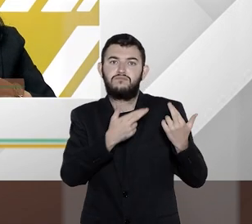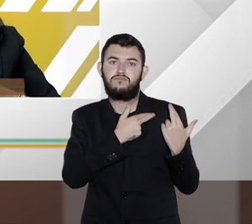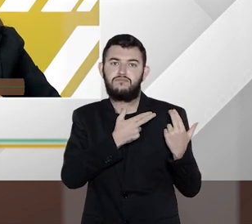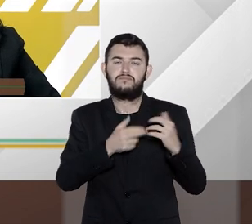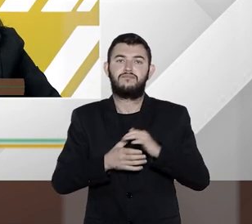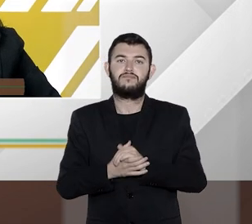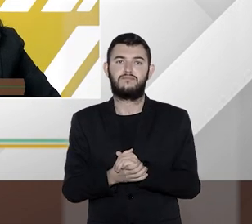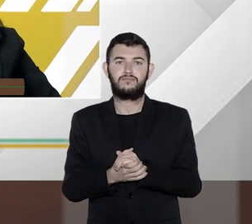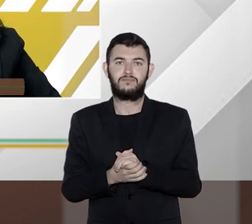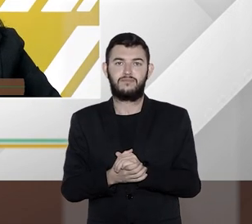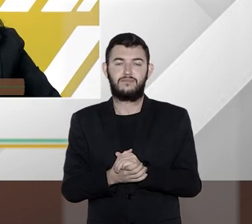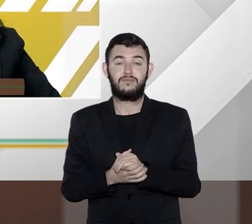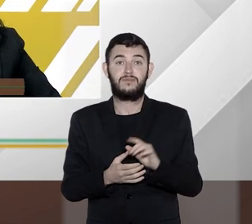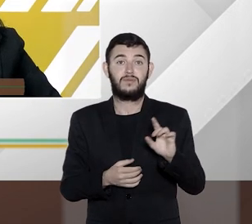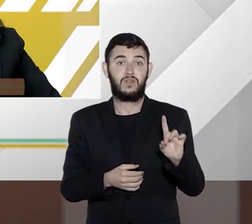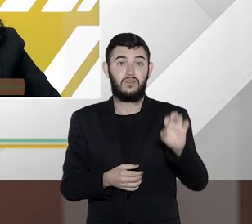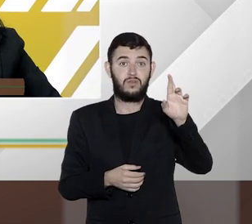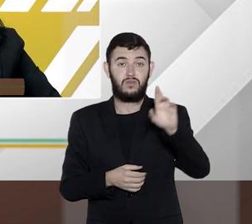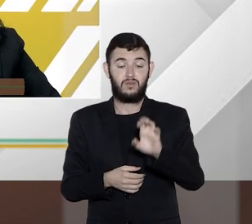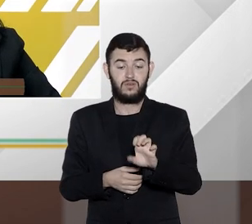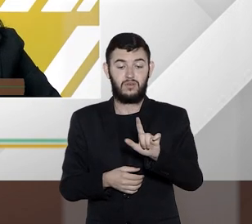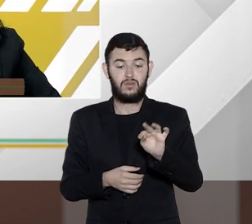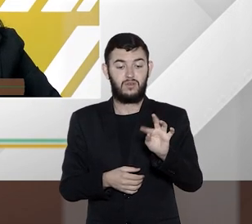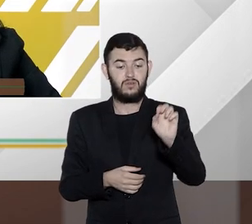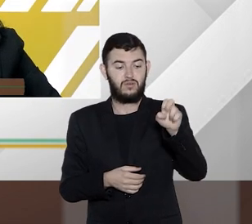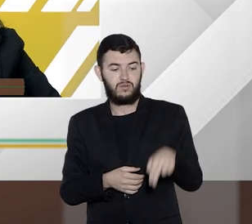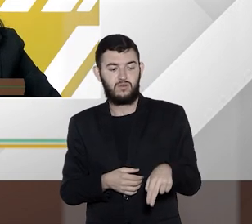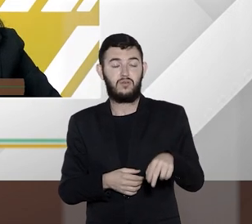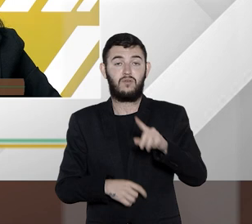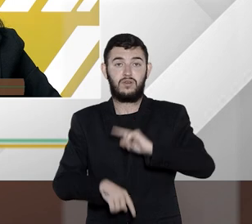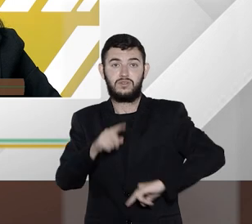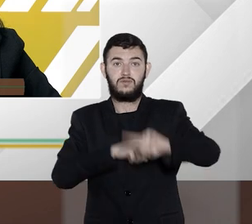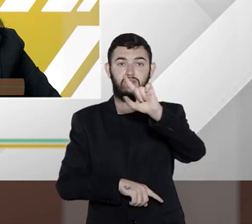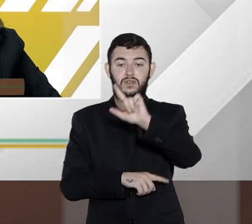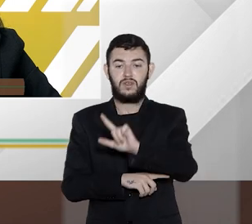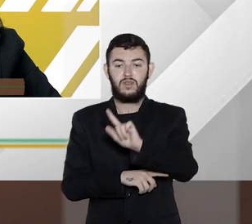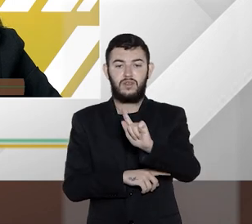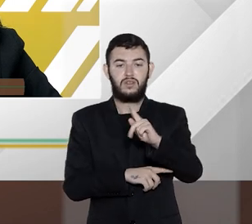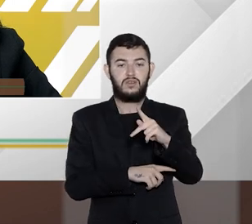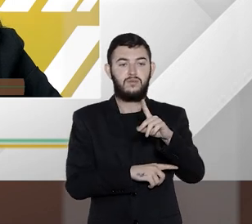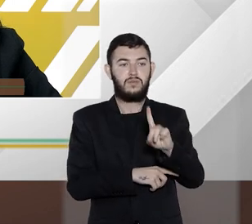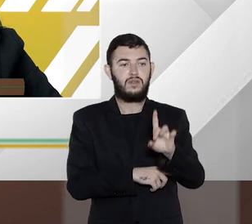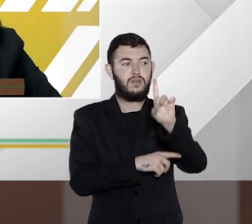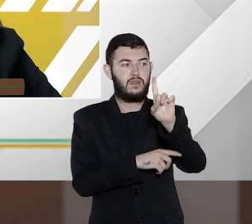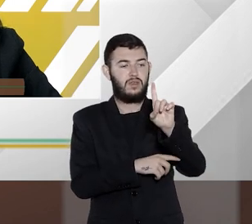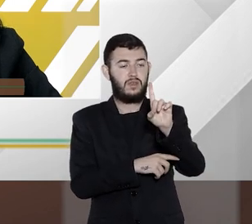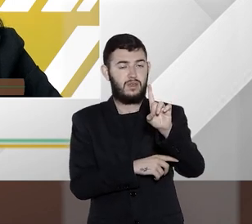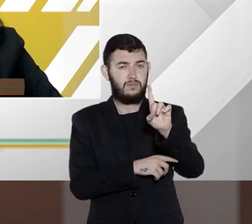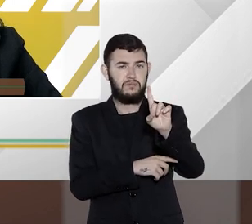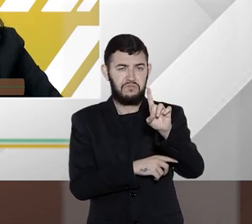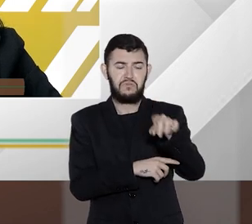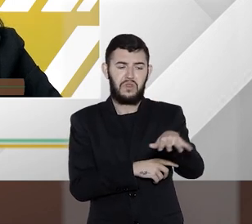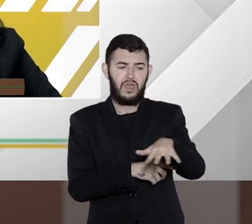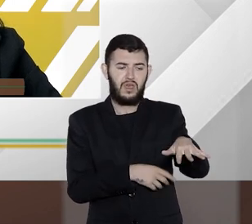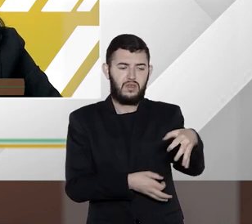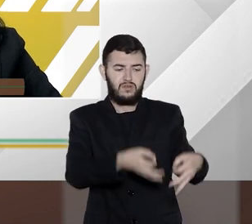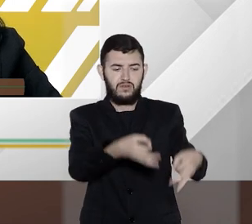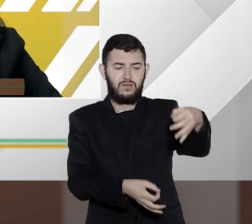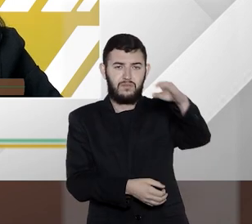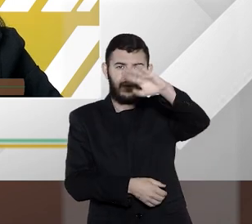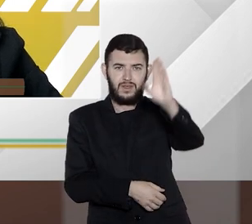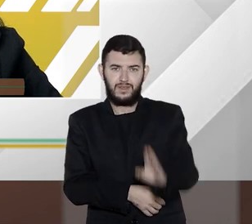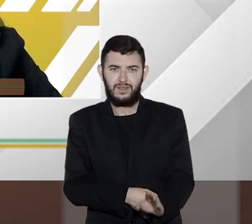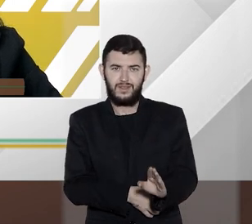Doutor Elton, agora com o advento da LGPD no ordenamento jurídico brasileiro, em especial no âmbito tributário, das grandes empresas,